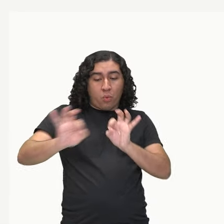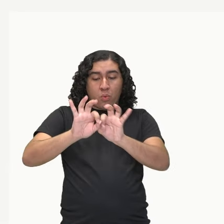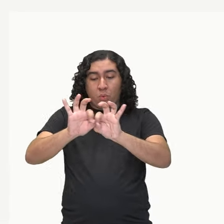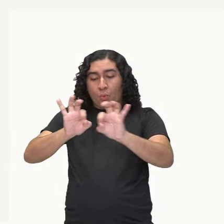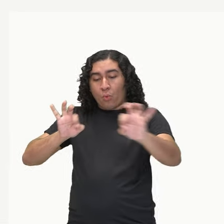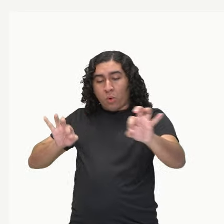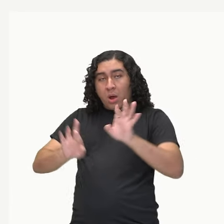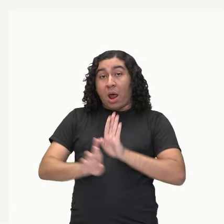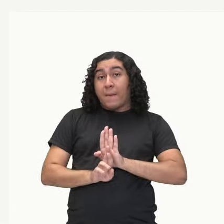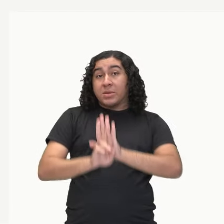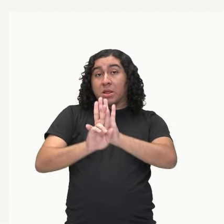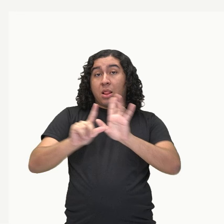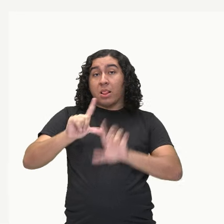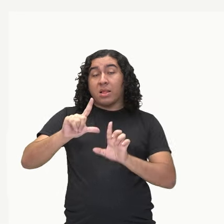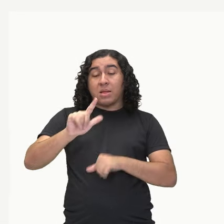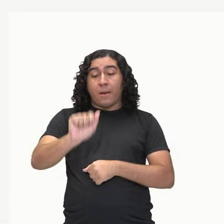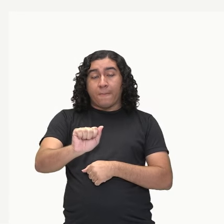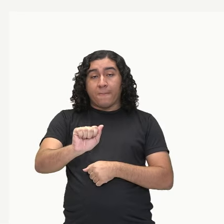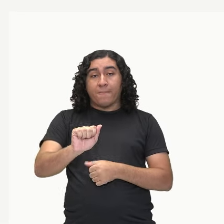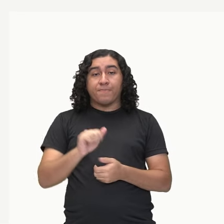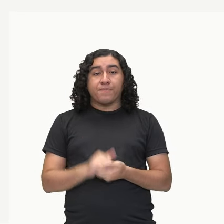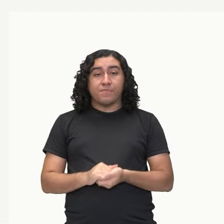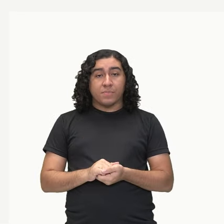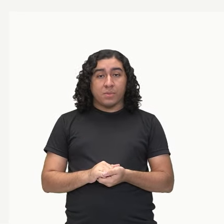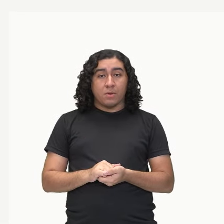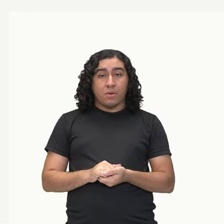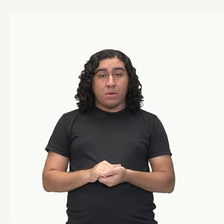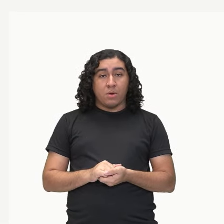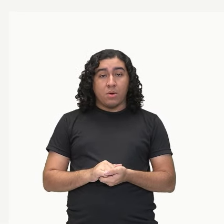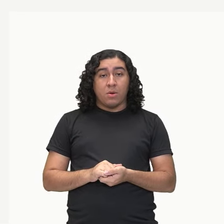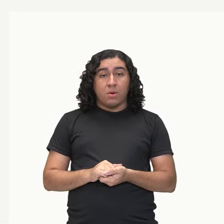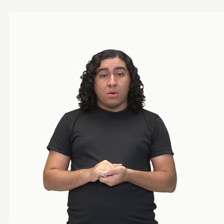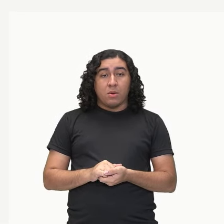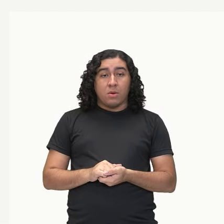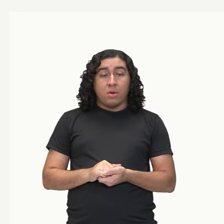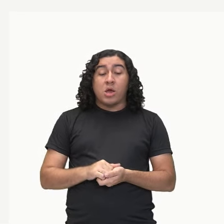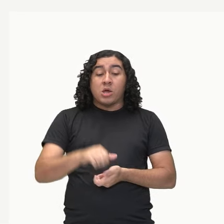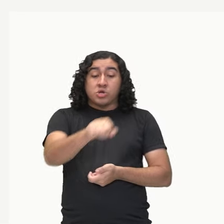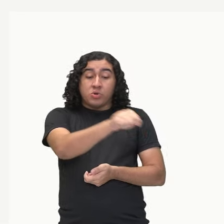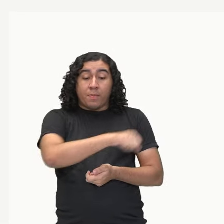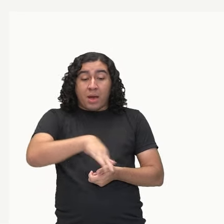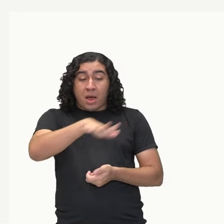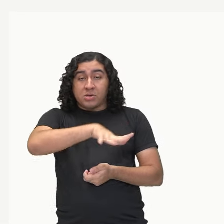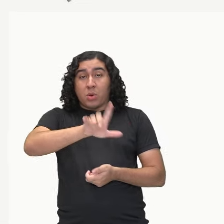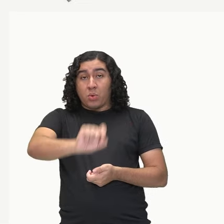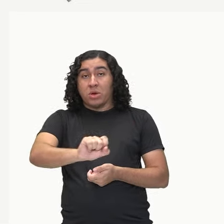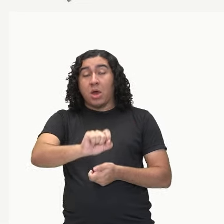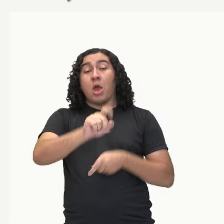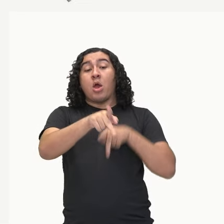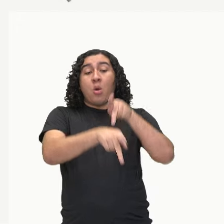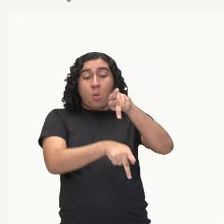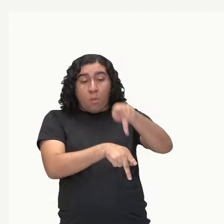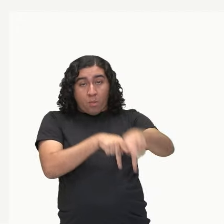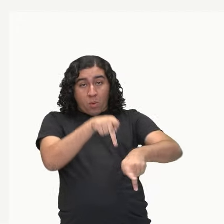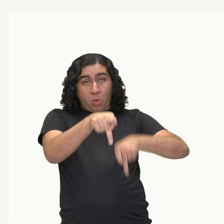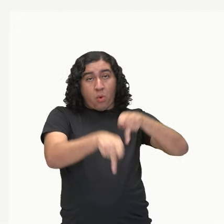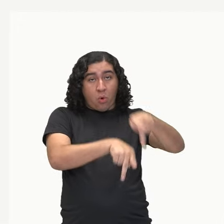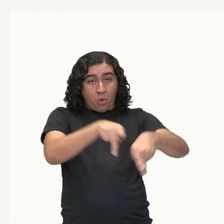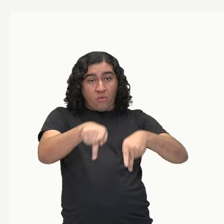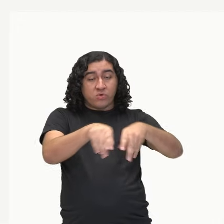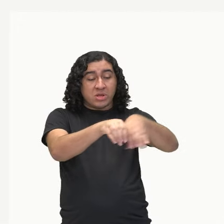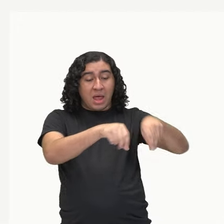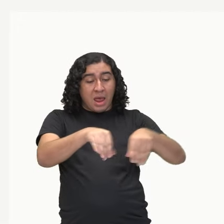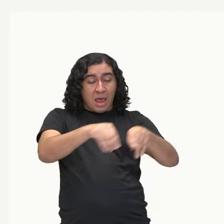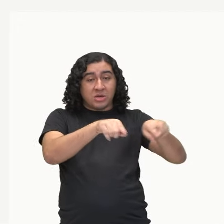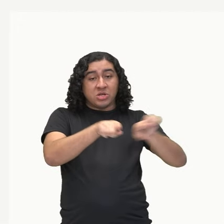A. Então o espaço ocupado é a área para populações terrestres e o volume para